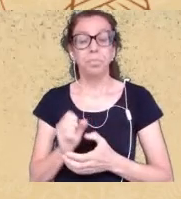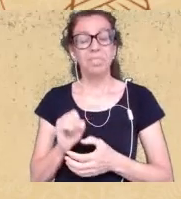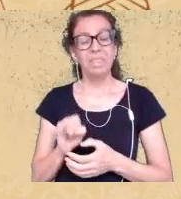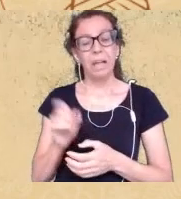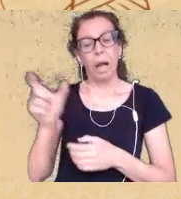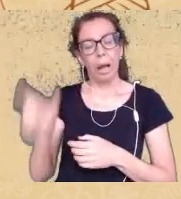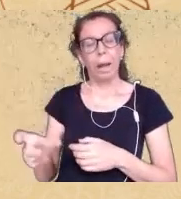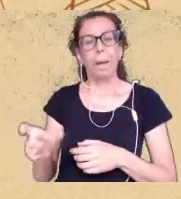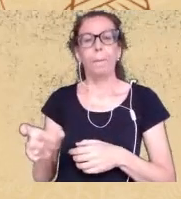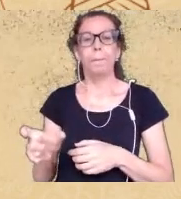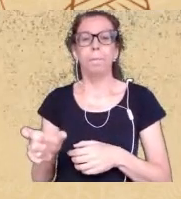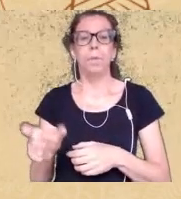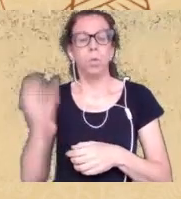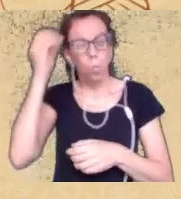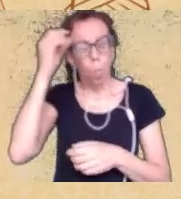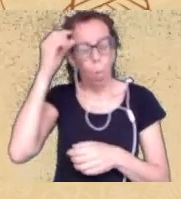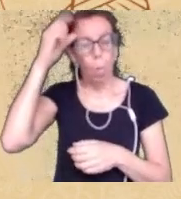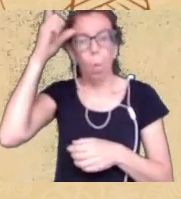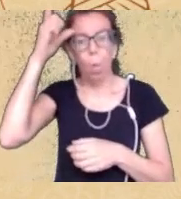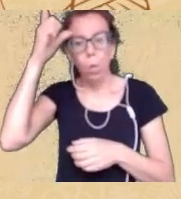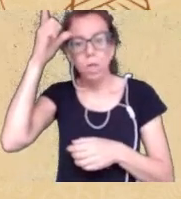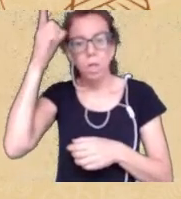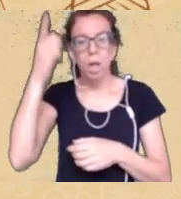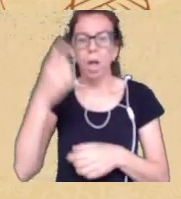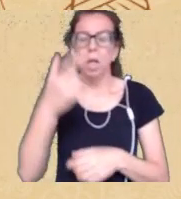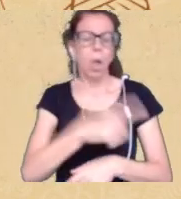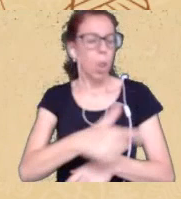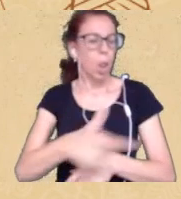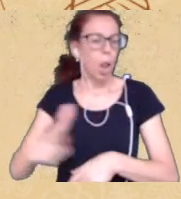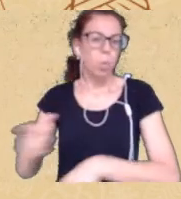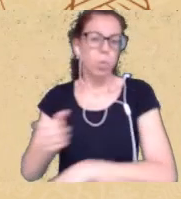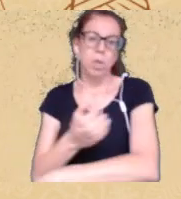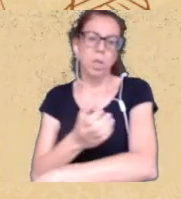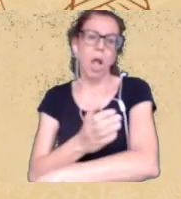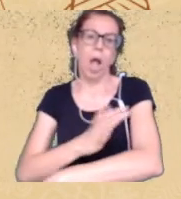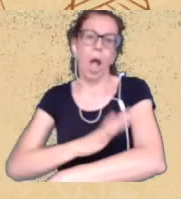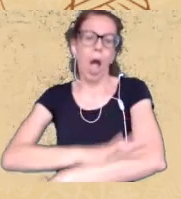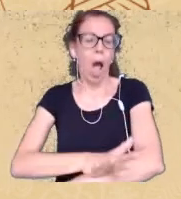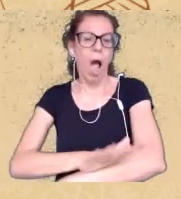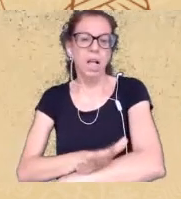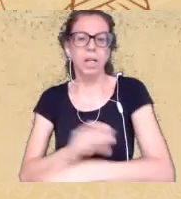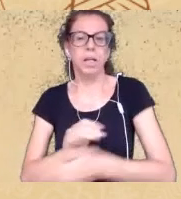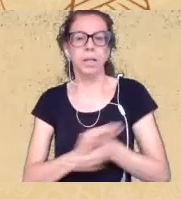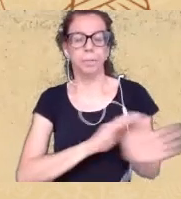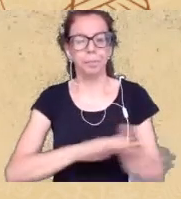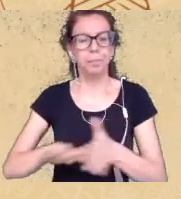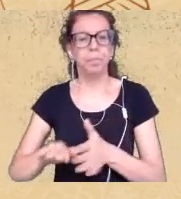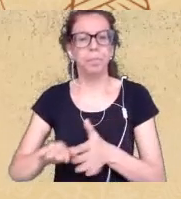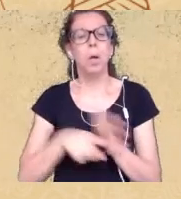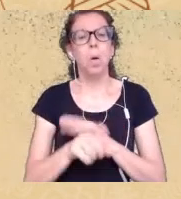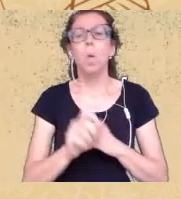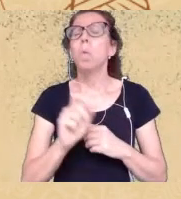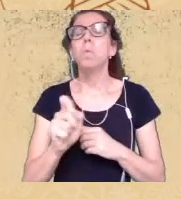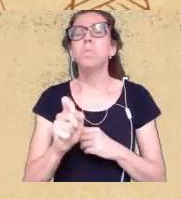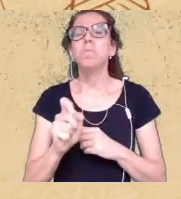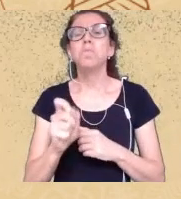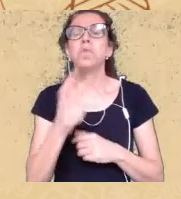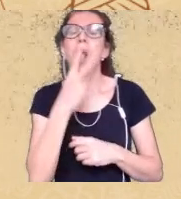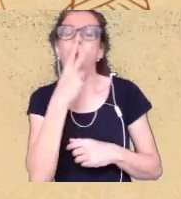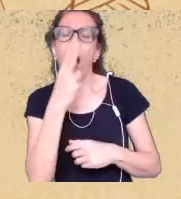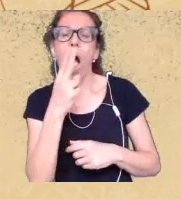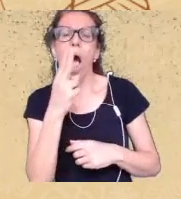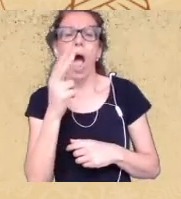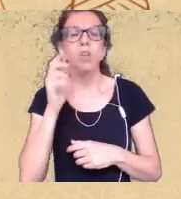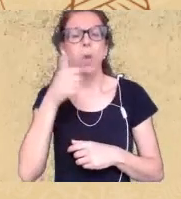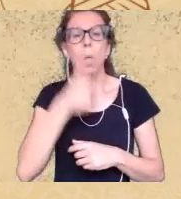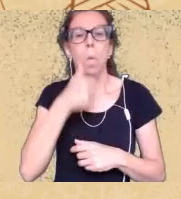racista a outra pergunta o que você acha das mulheres negras que alisam o cabelo eu acho que elas devem fazer o que elas querem do